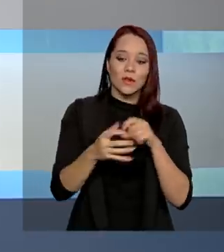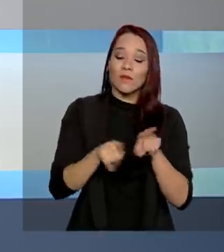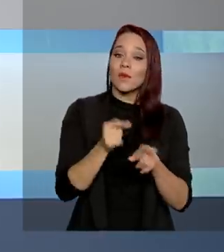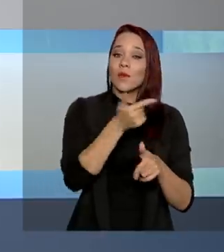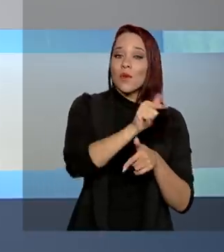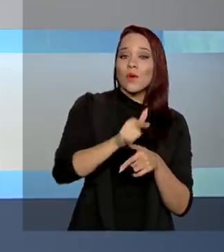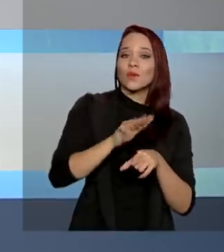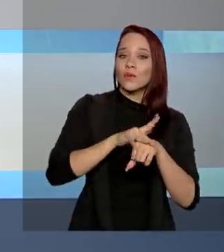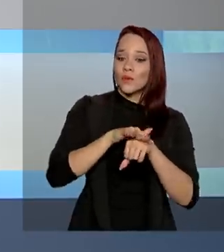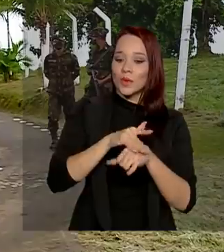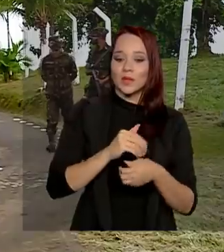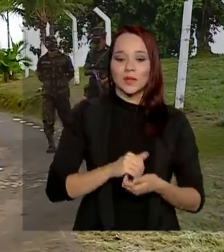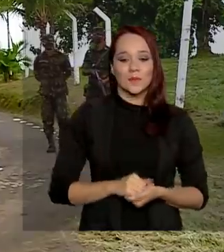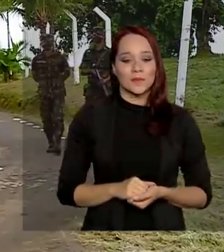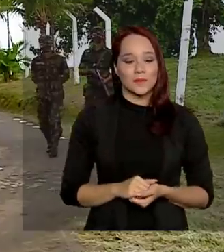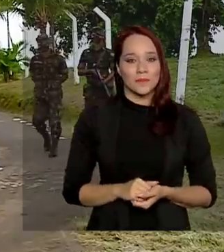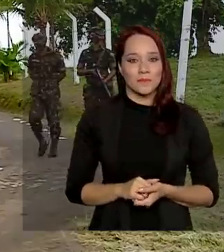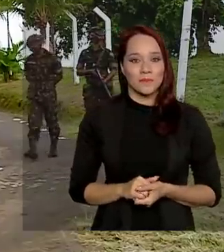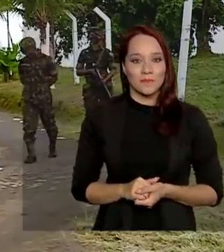outras doenças.